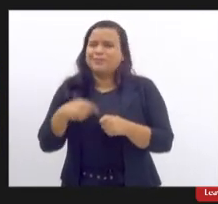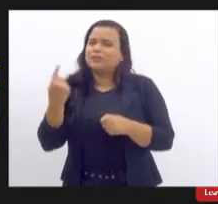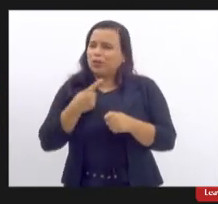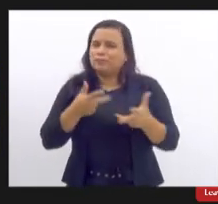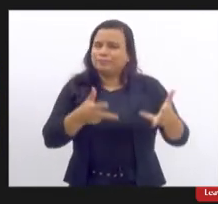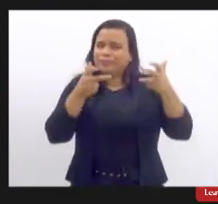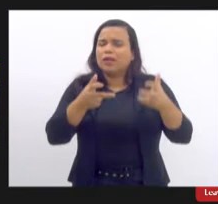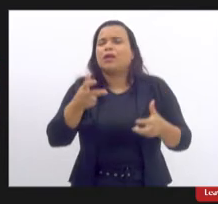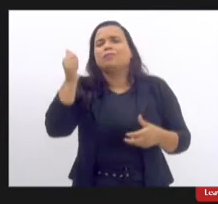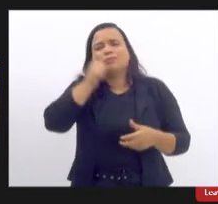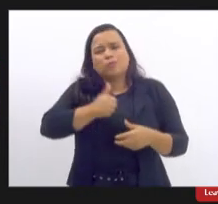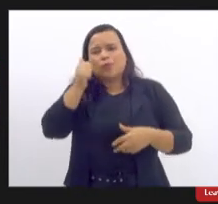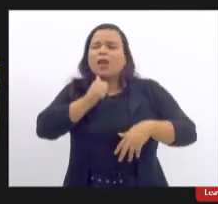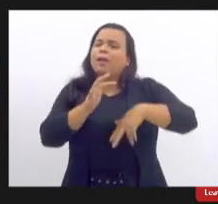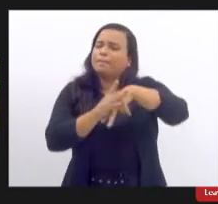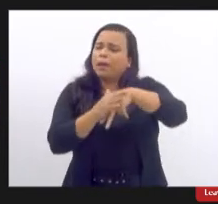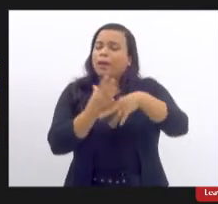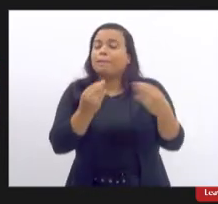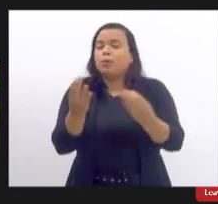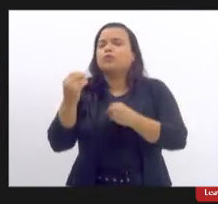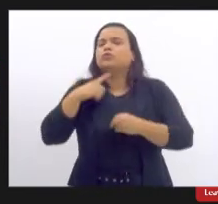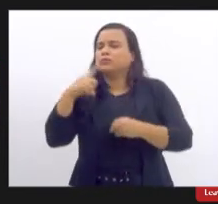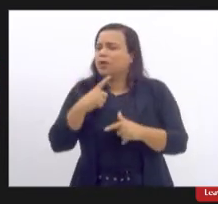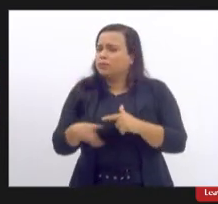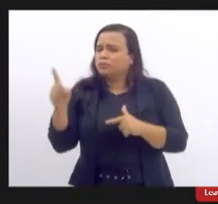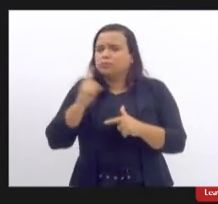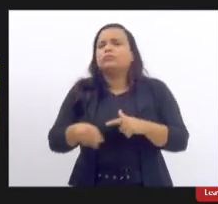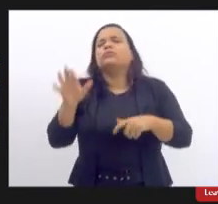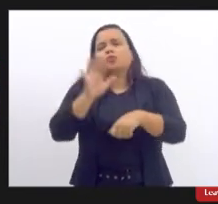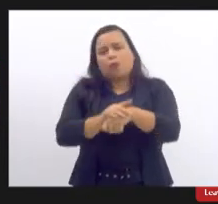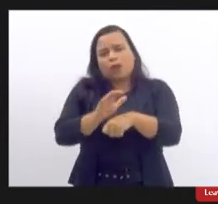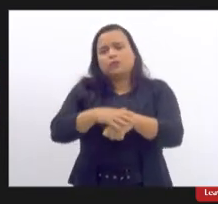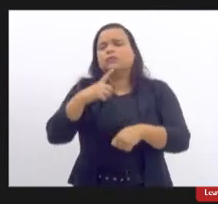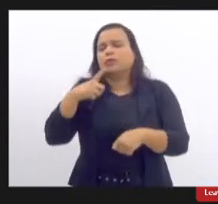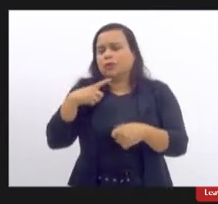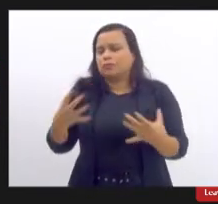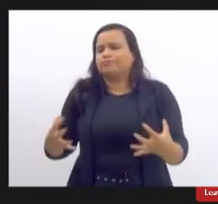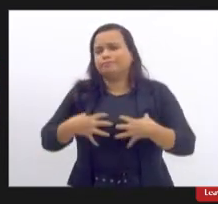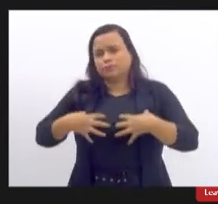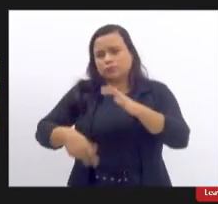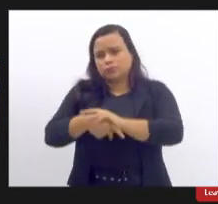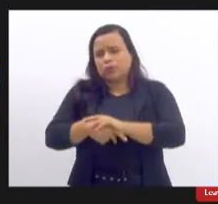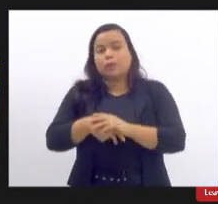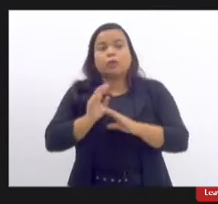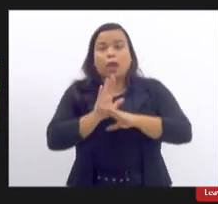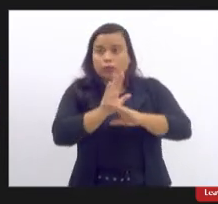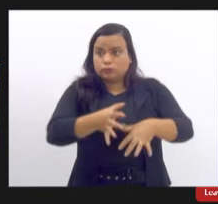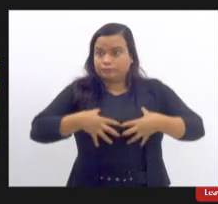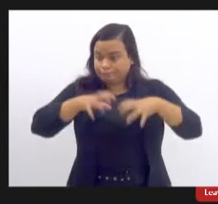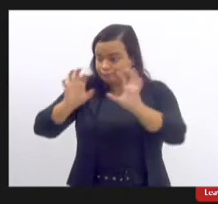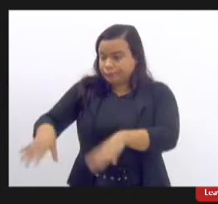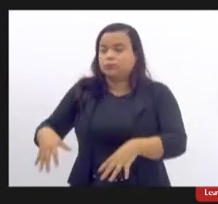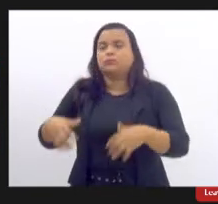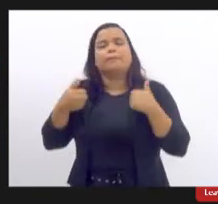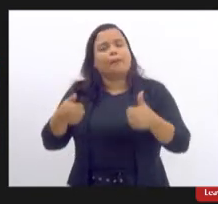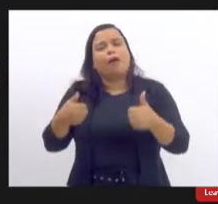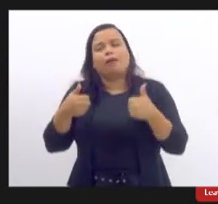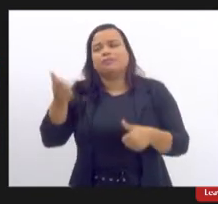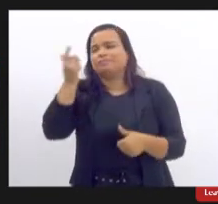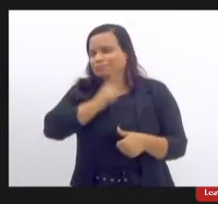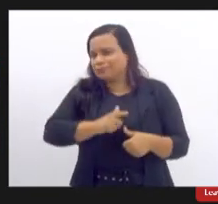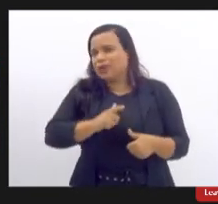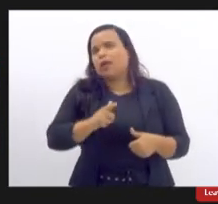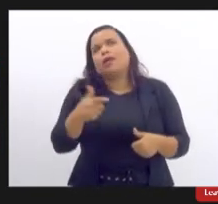pacientes tem o problema né tem a doença e que acabam se beneficiando do esplante né a gente não tem uma